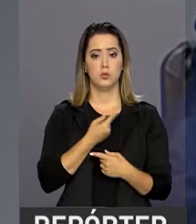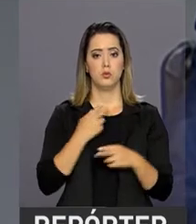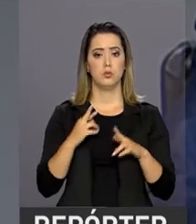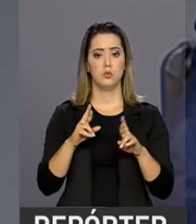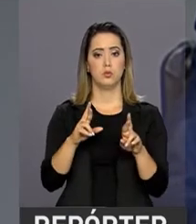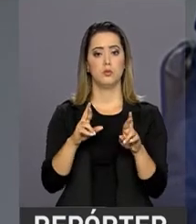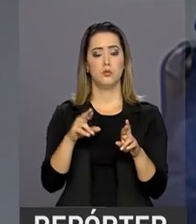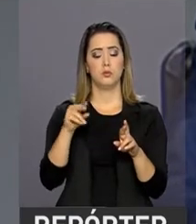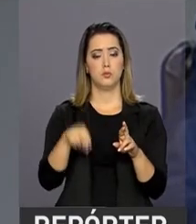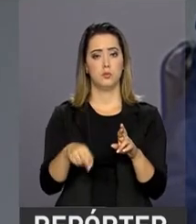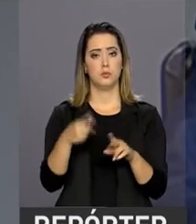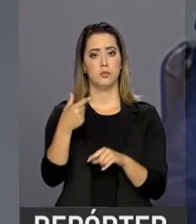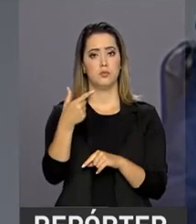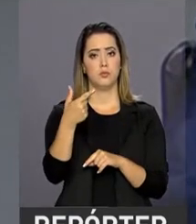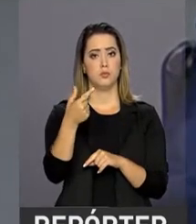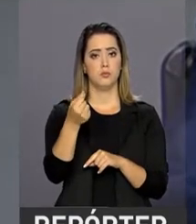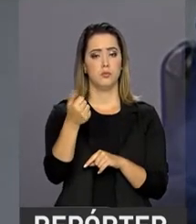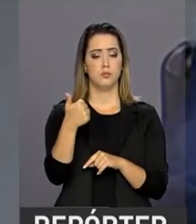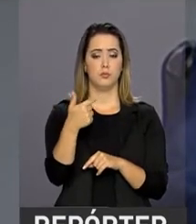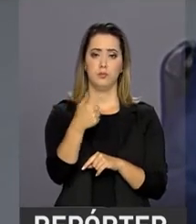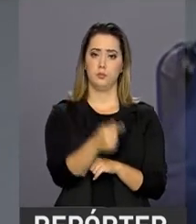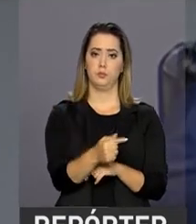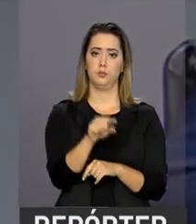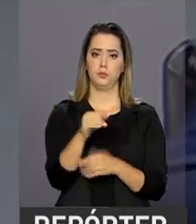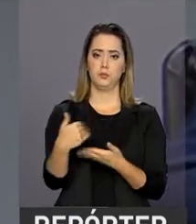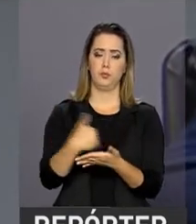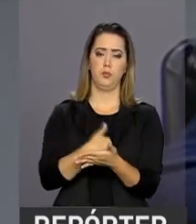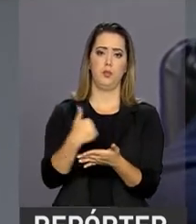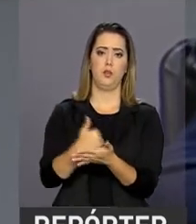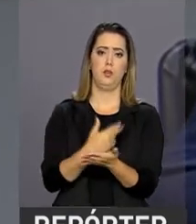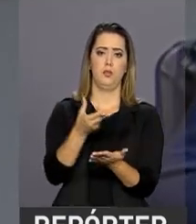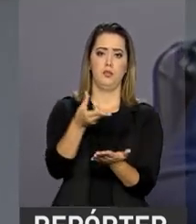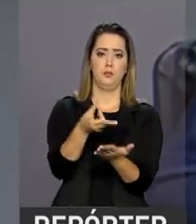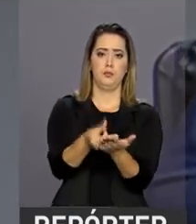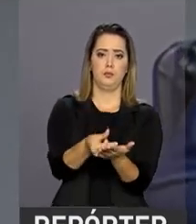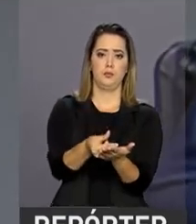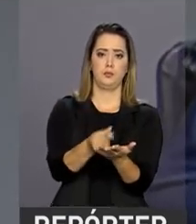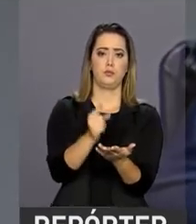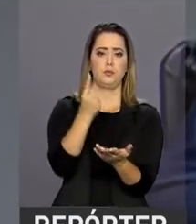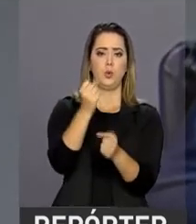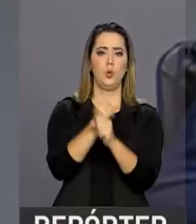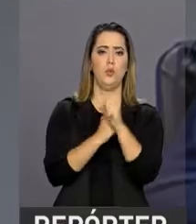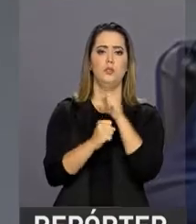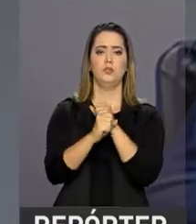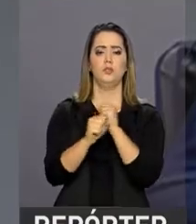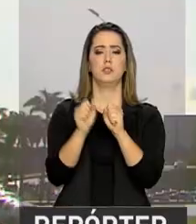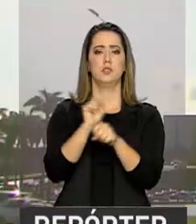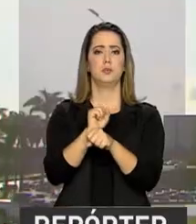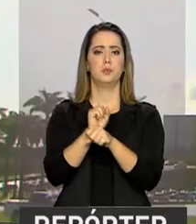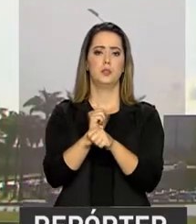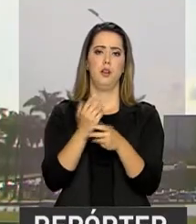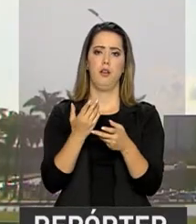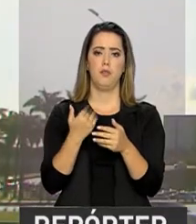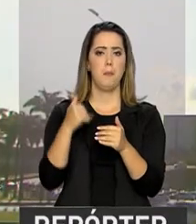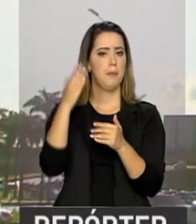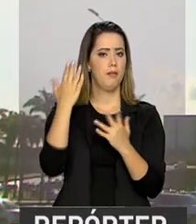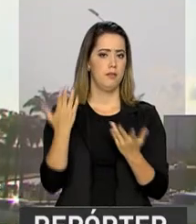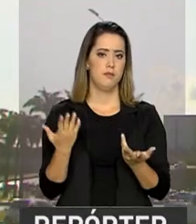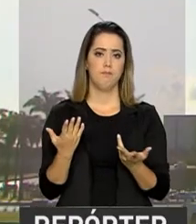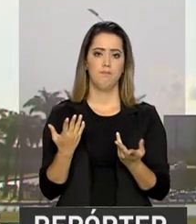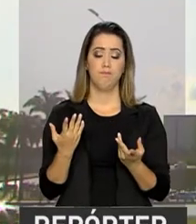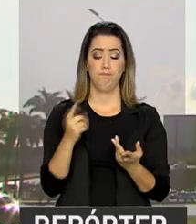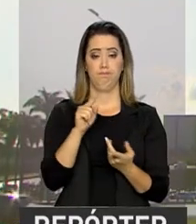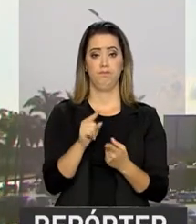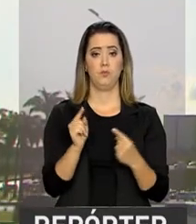2017 uma arrecadação menor do que esperávamos um ano atrás quando foi definida a meta. A meta deste ano